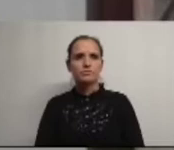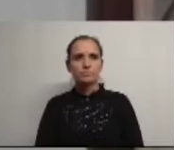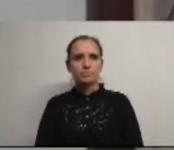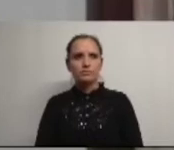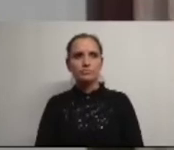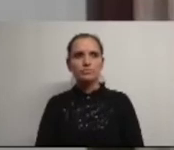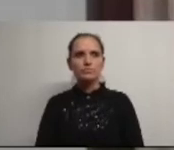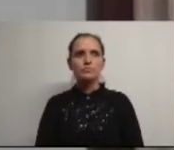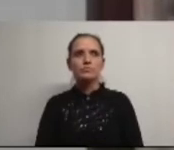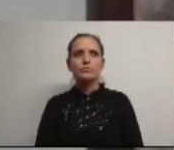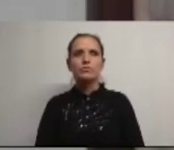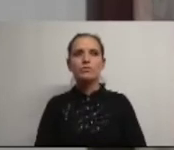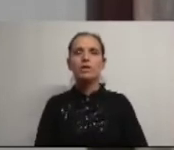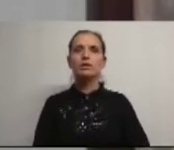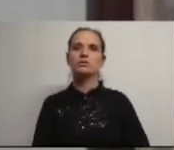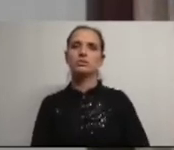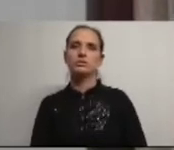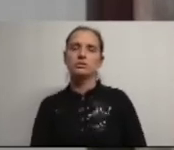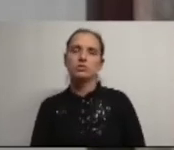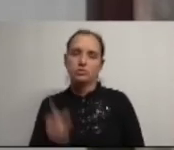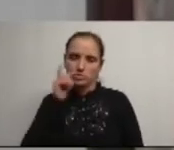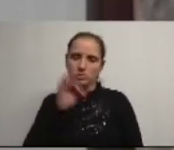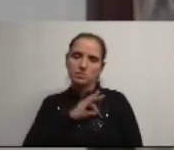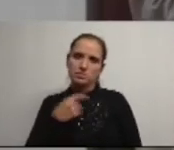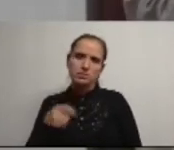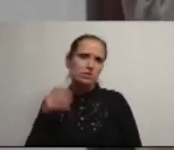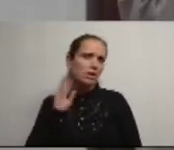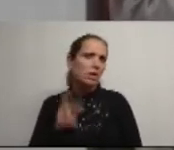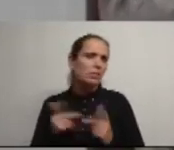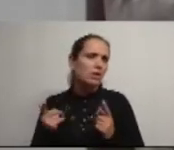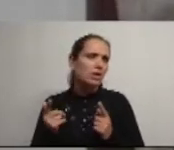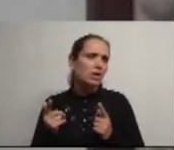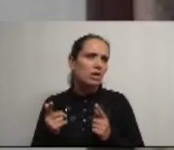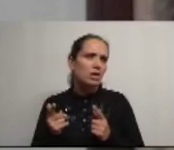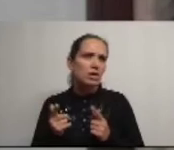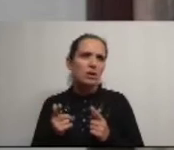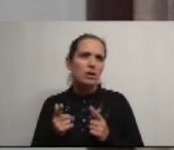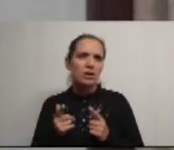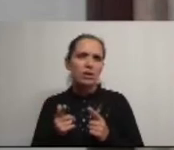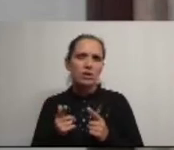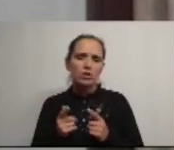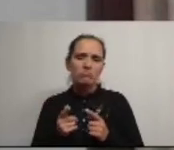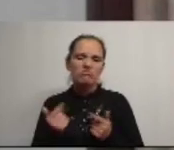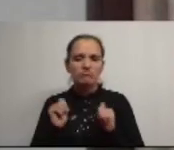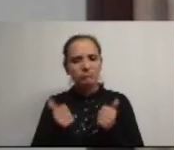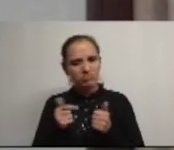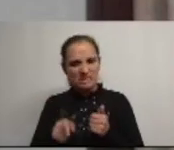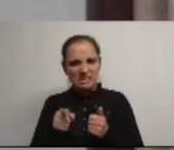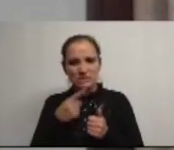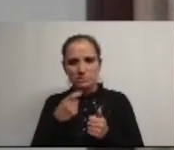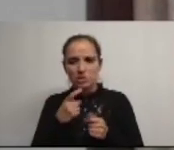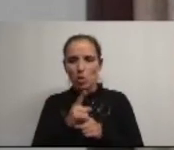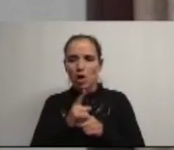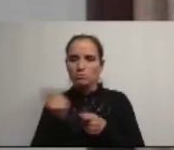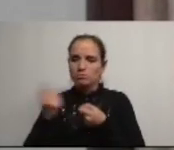há aqui uma precisão a fazer penso que o senhor presidente da câmara não terá sido muito assertivo nesta questão da